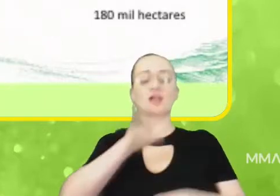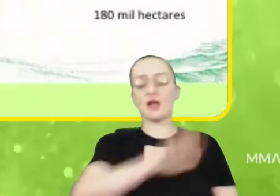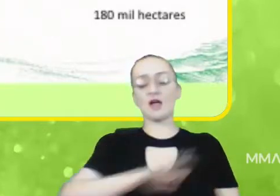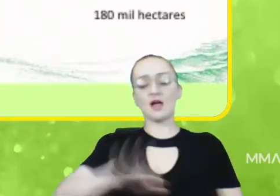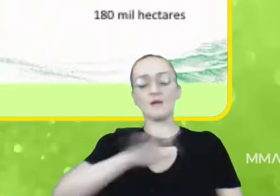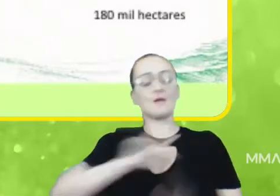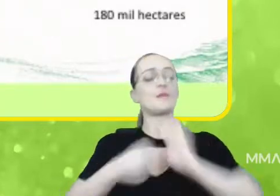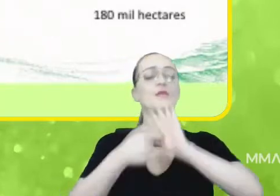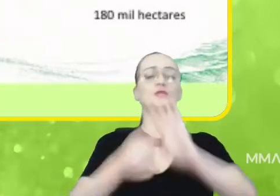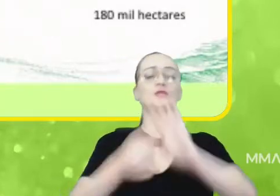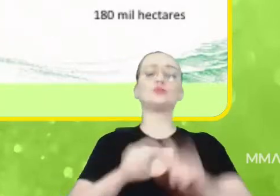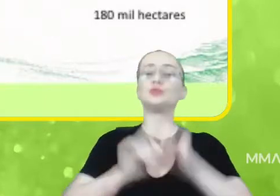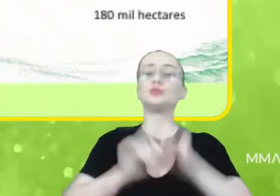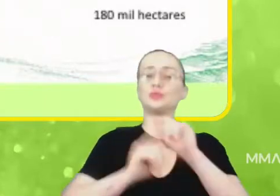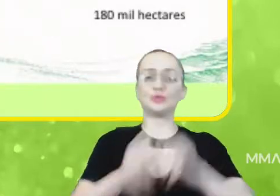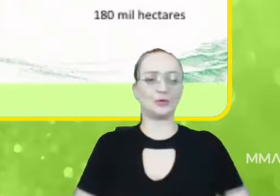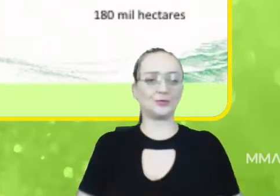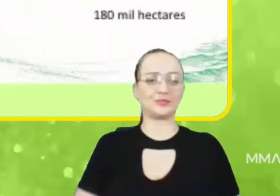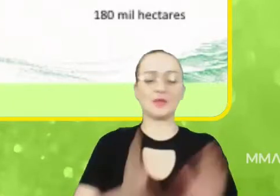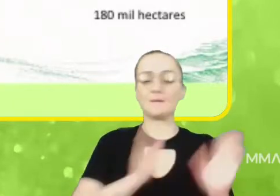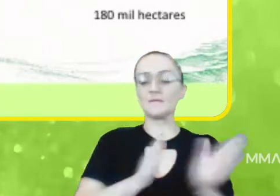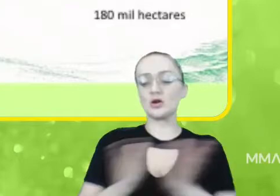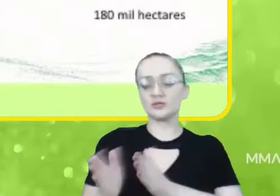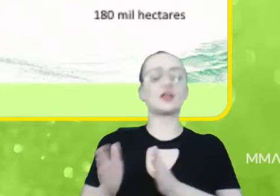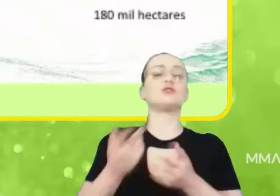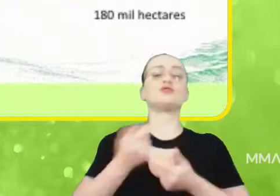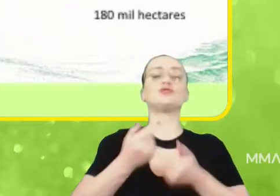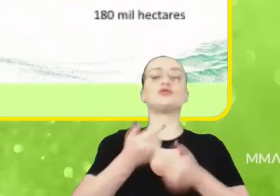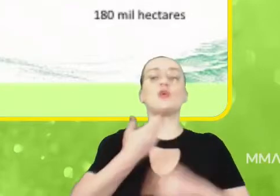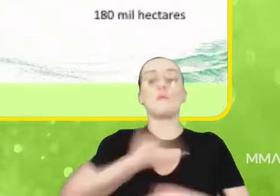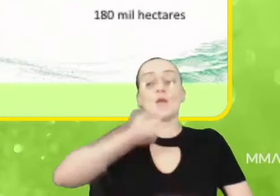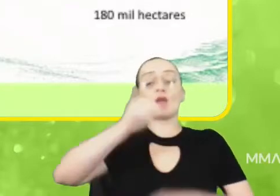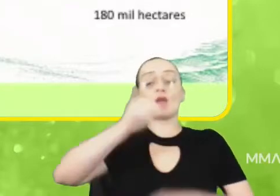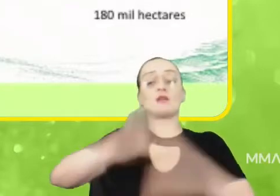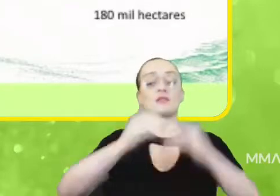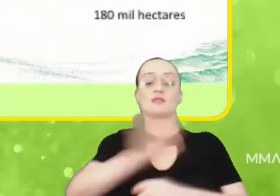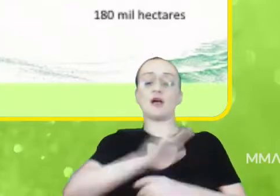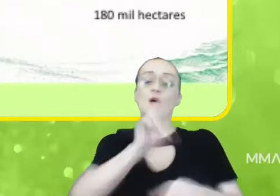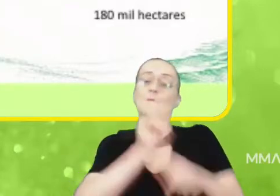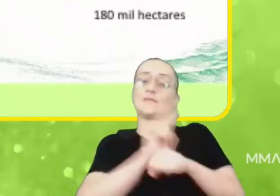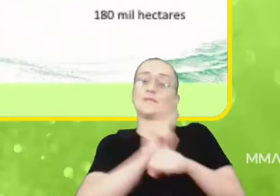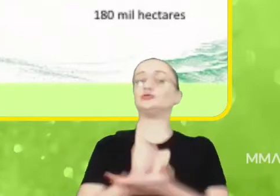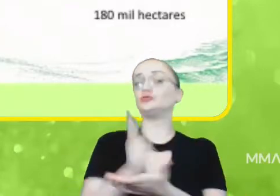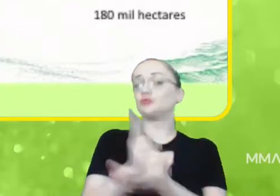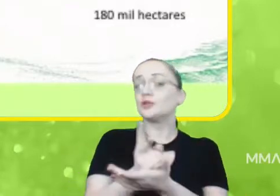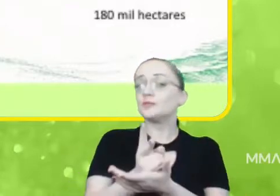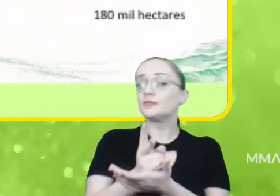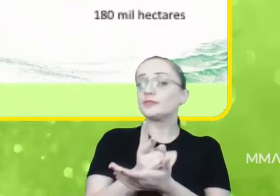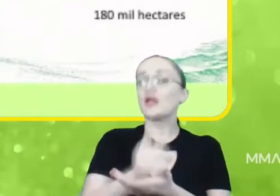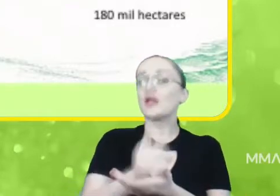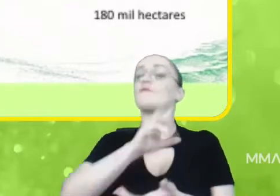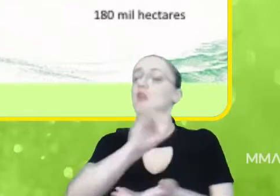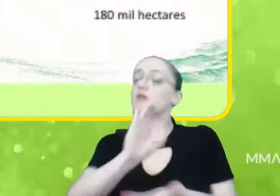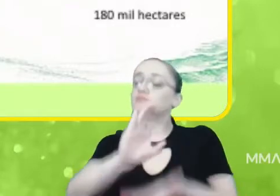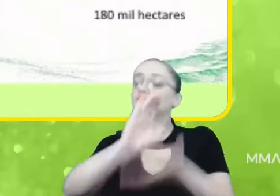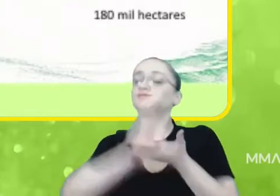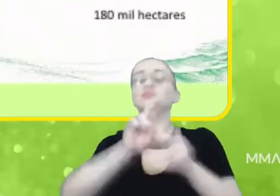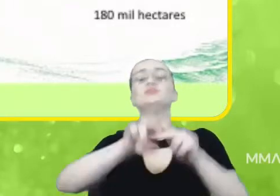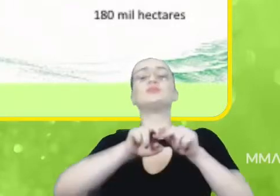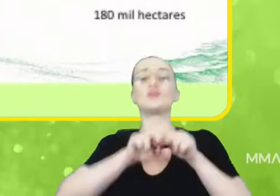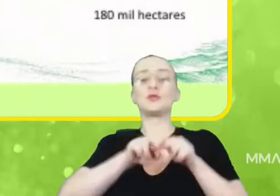demonstrar o processo de recuperação nas suas áreas de preservação permanente e receber aí, por conta disso,